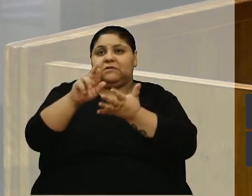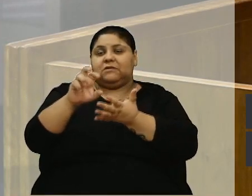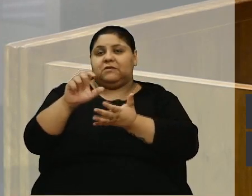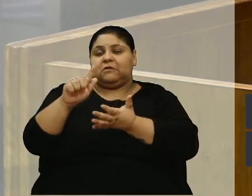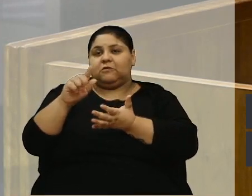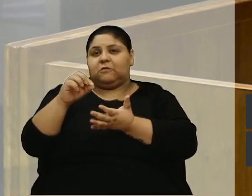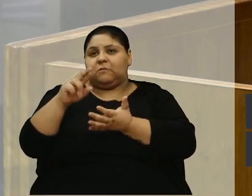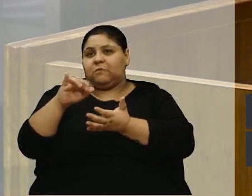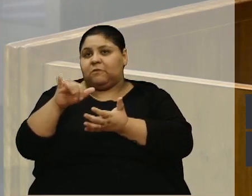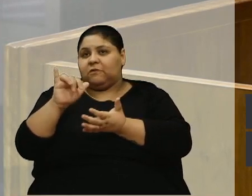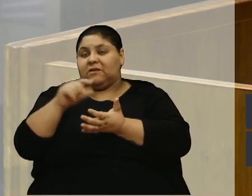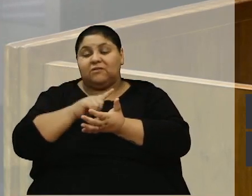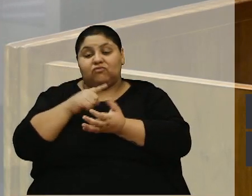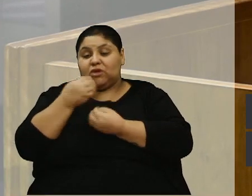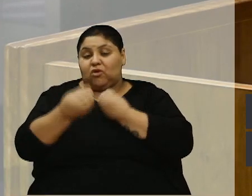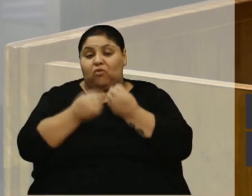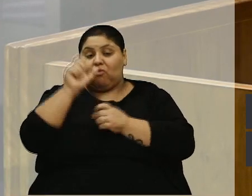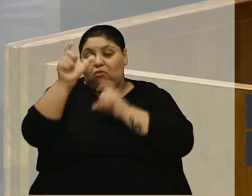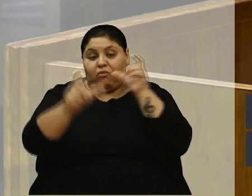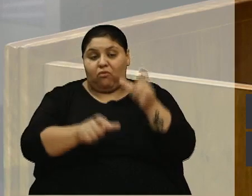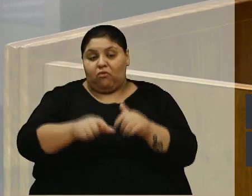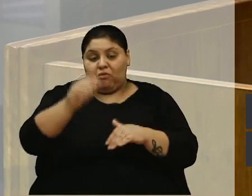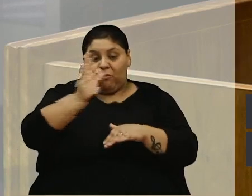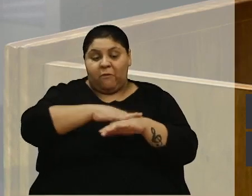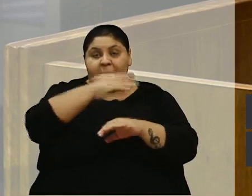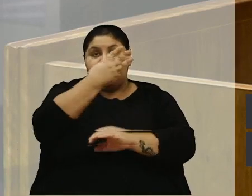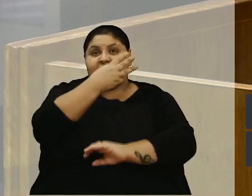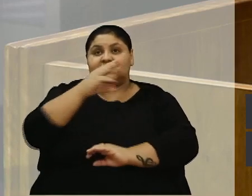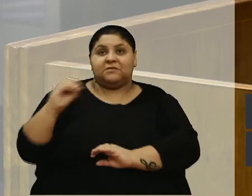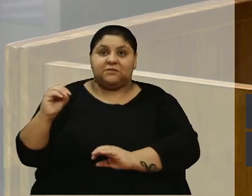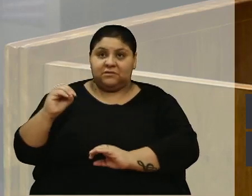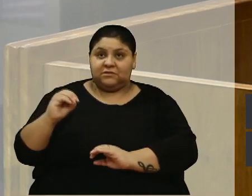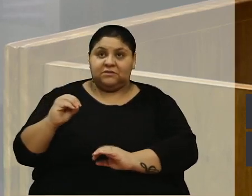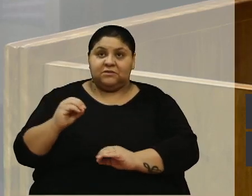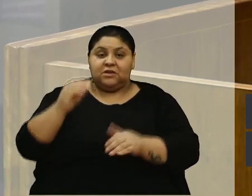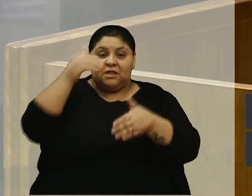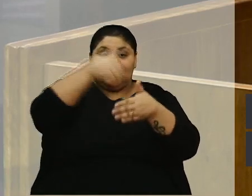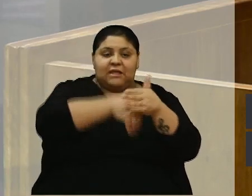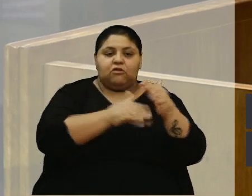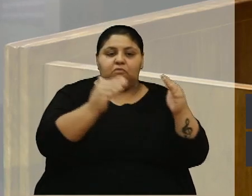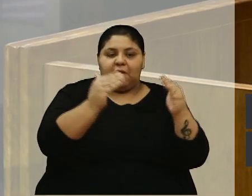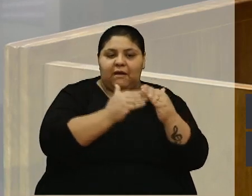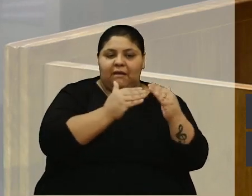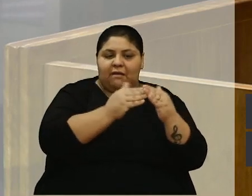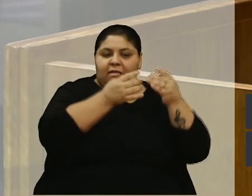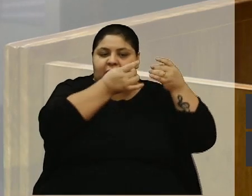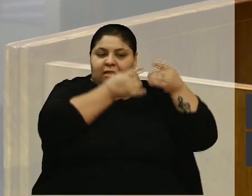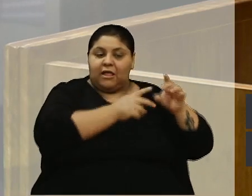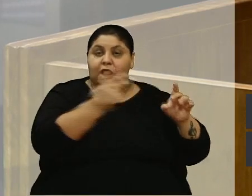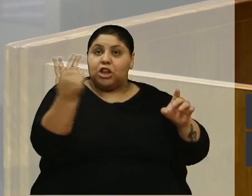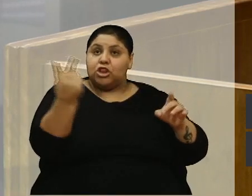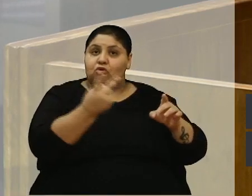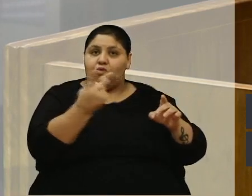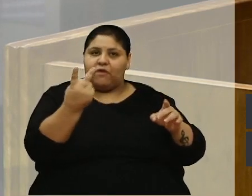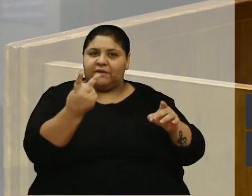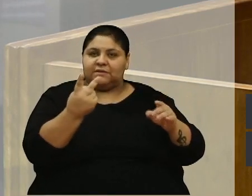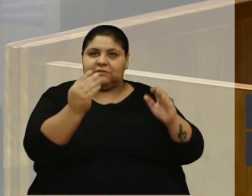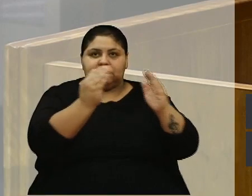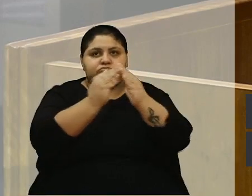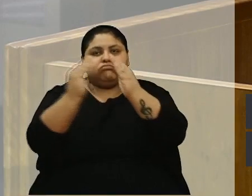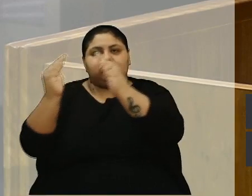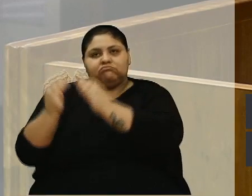para essas pessoas, que são mais de 30, ficar numa casa precária, duas casas precárias, como eu teria,